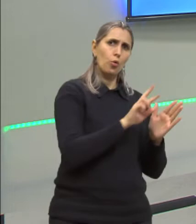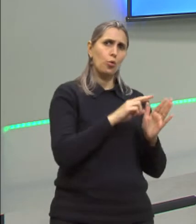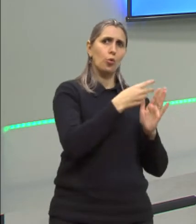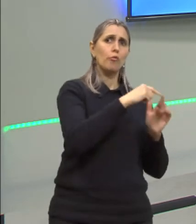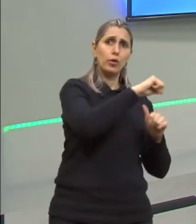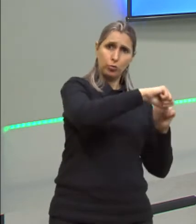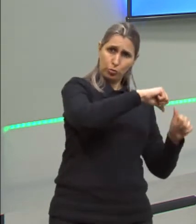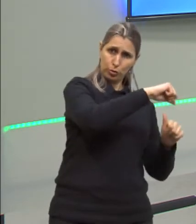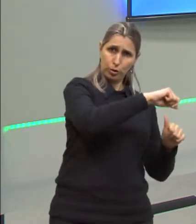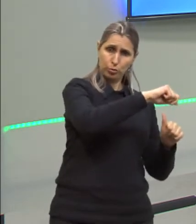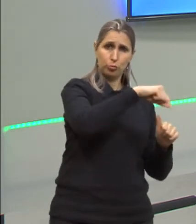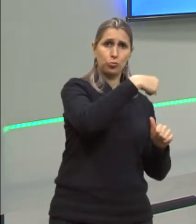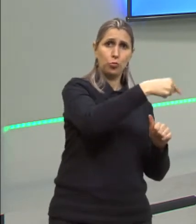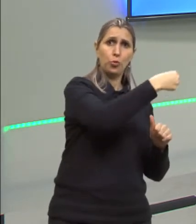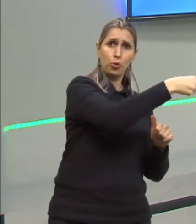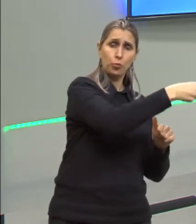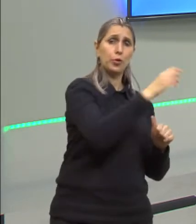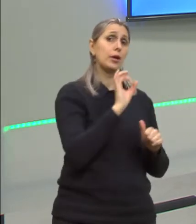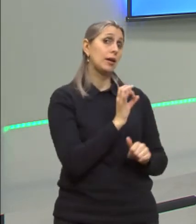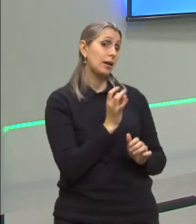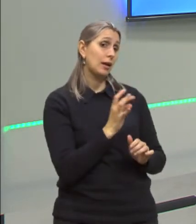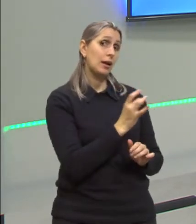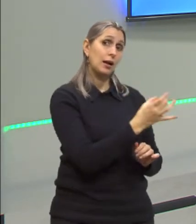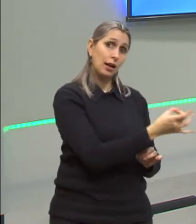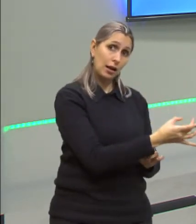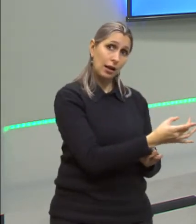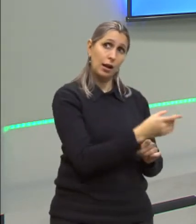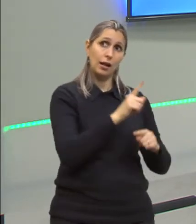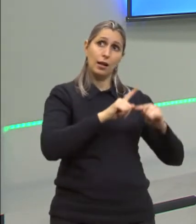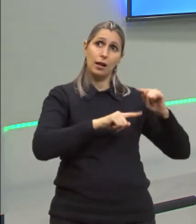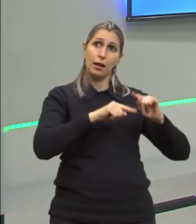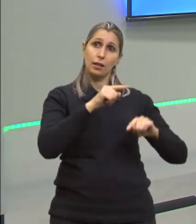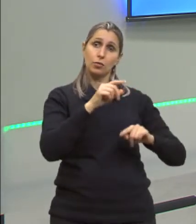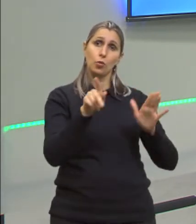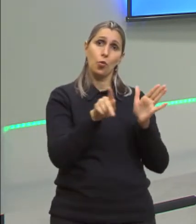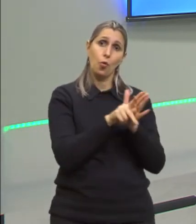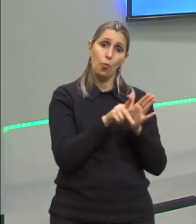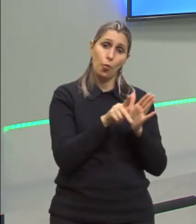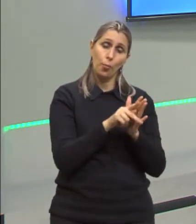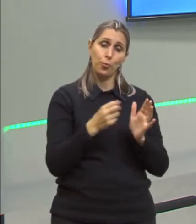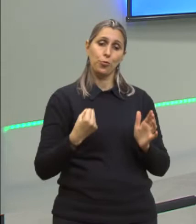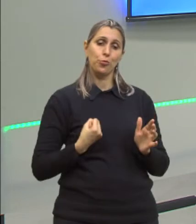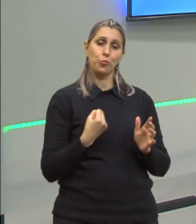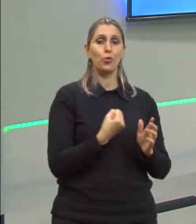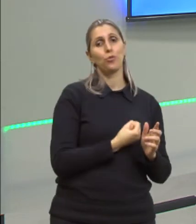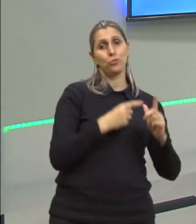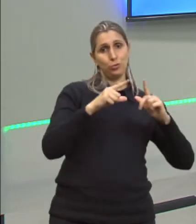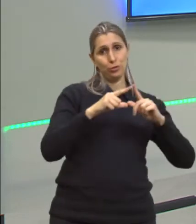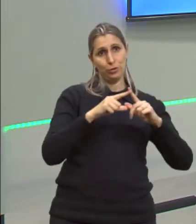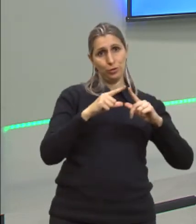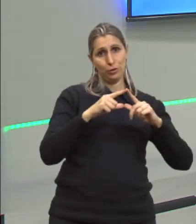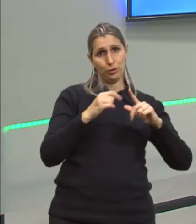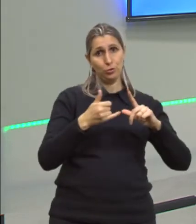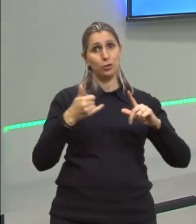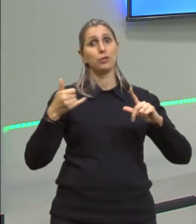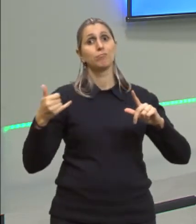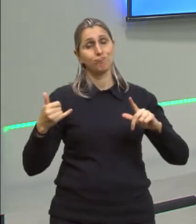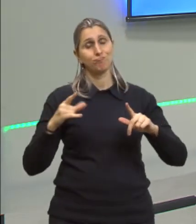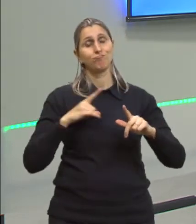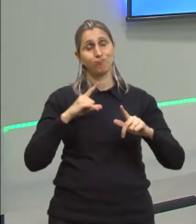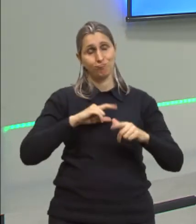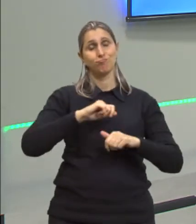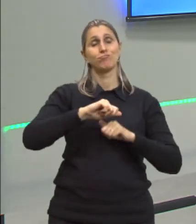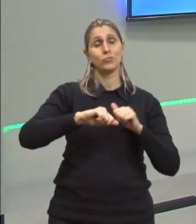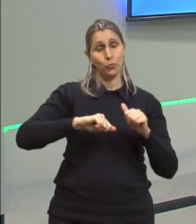um para outro, por quê? Cada material tem o seu coeficiente de dilatação. Então, existe essa variação,